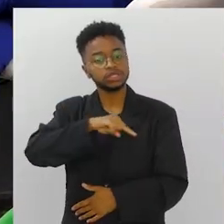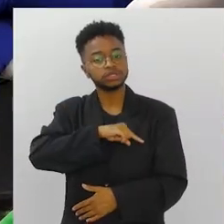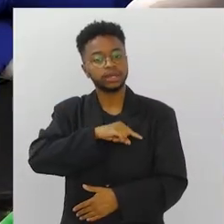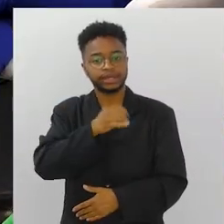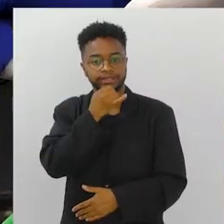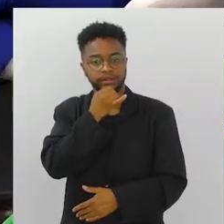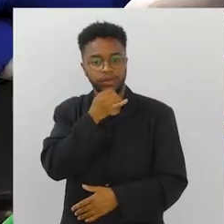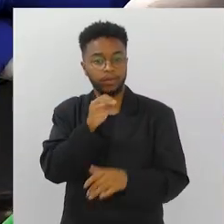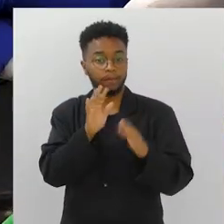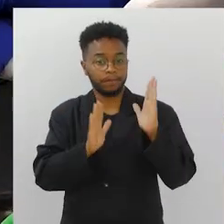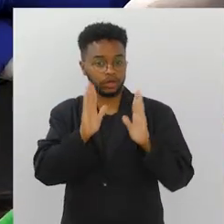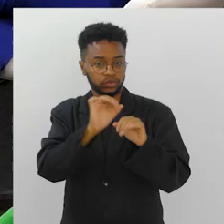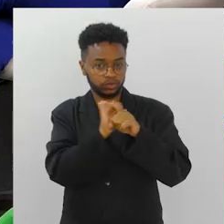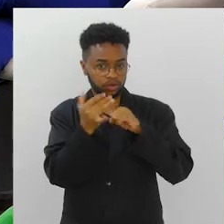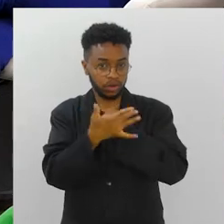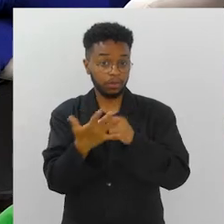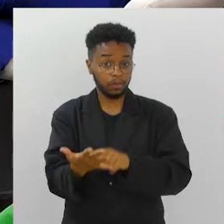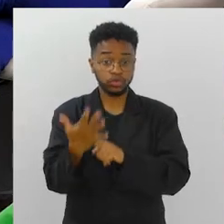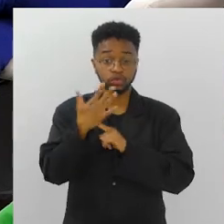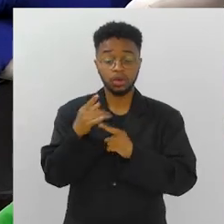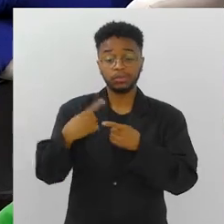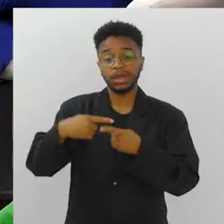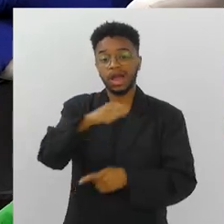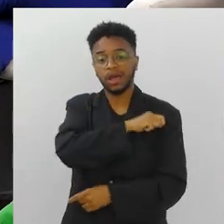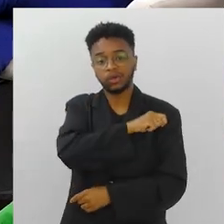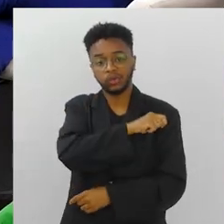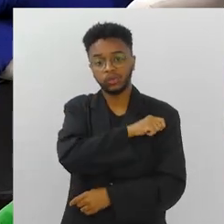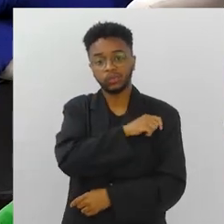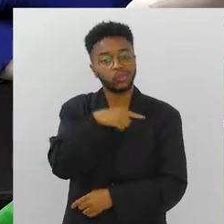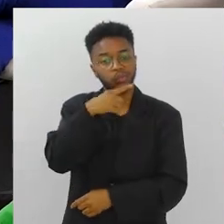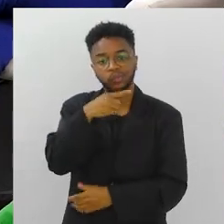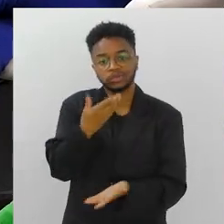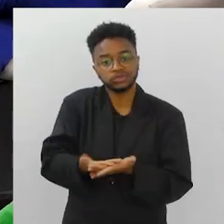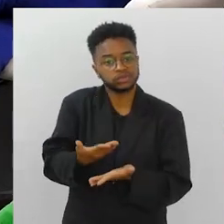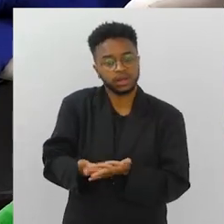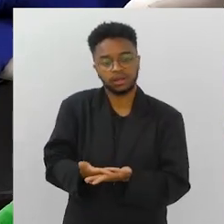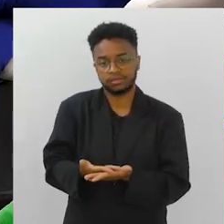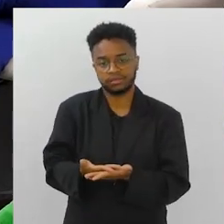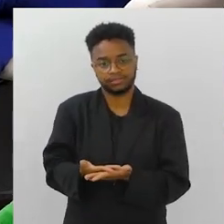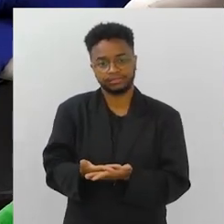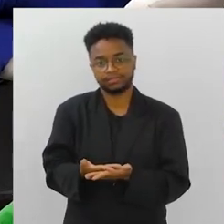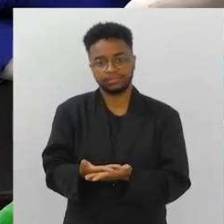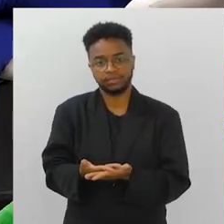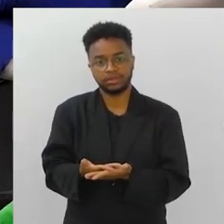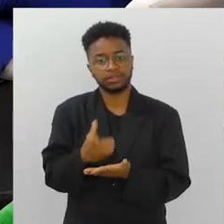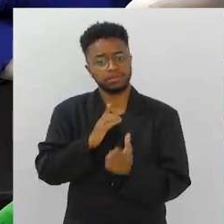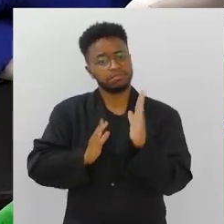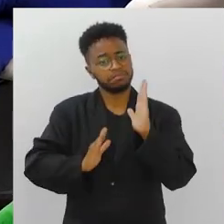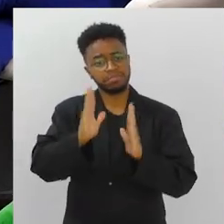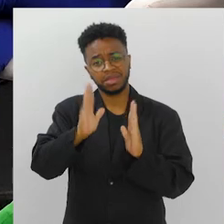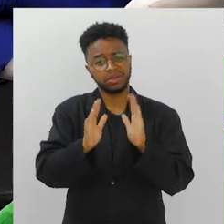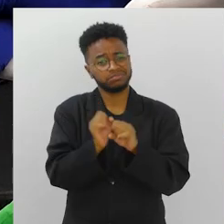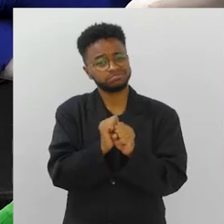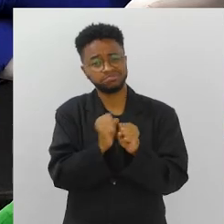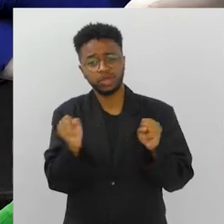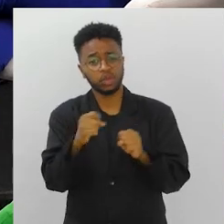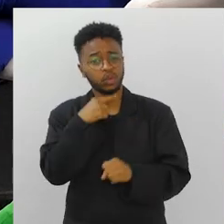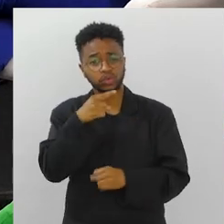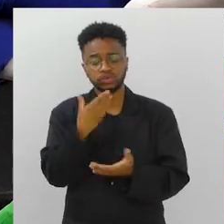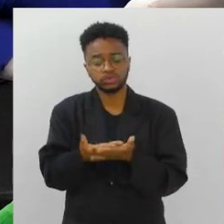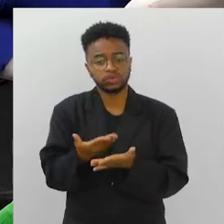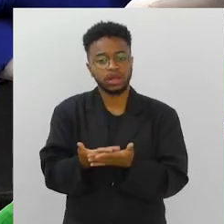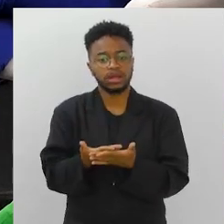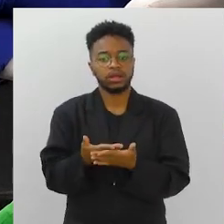a gente ainda... A pandemia mostrou isso, os nossos alunos que ficaram fora da escola com um período imenso, porque